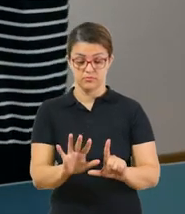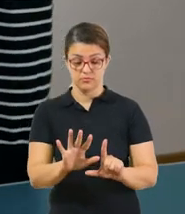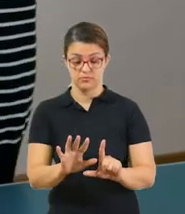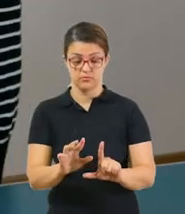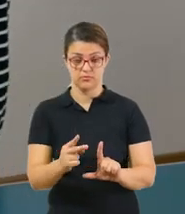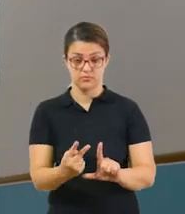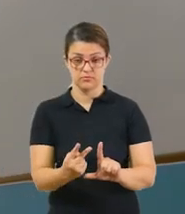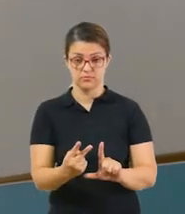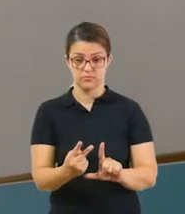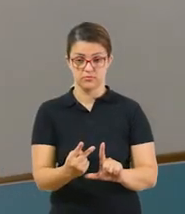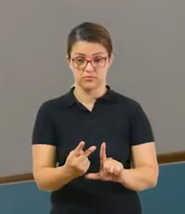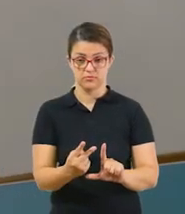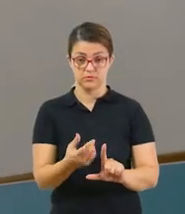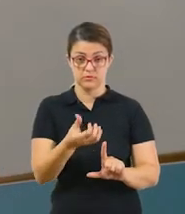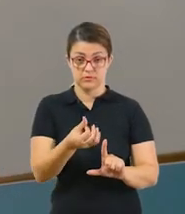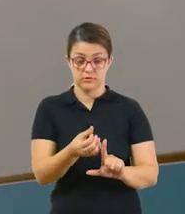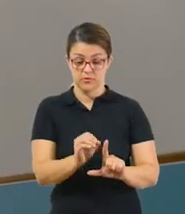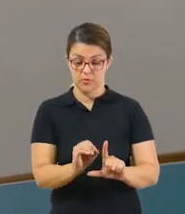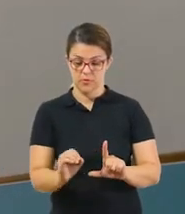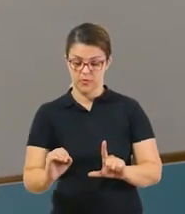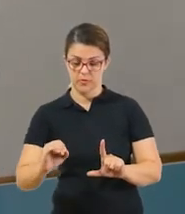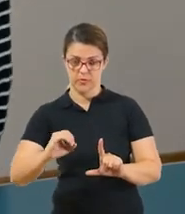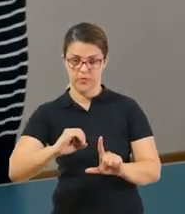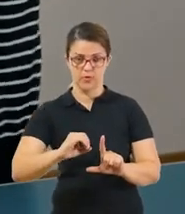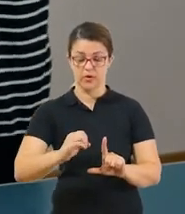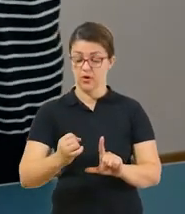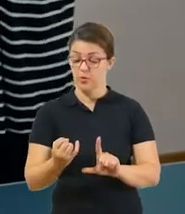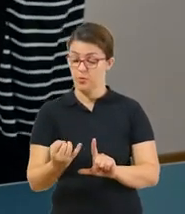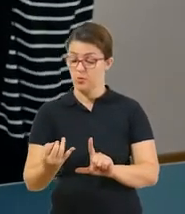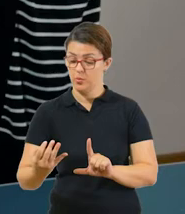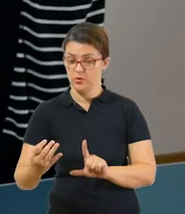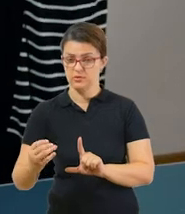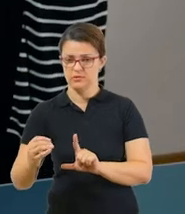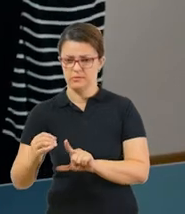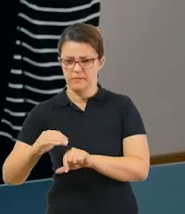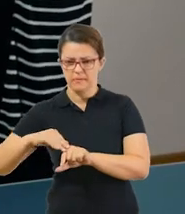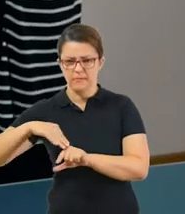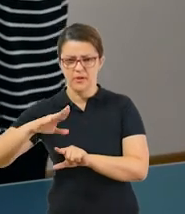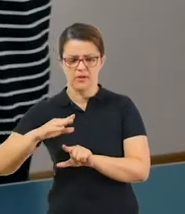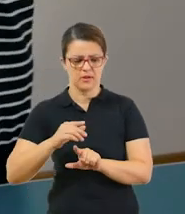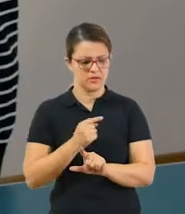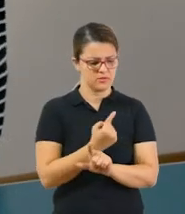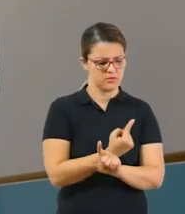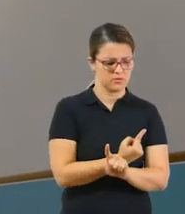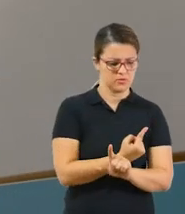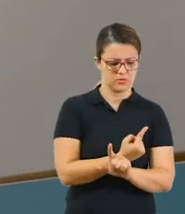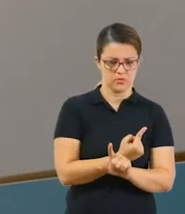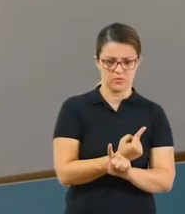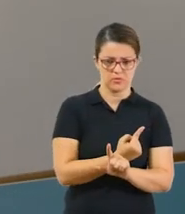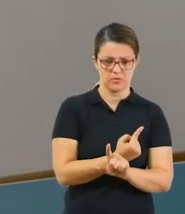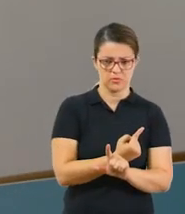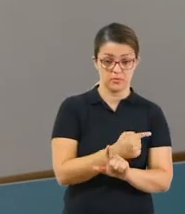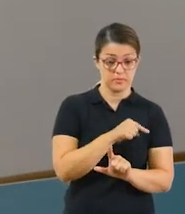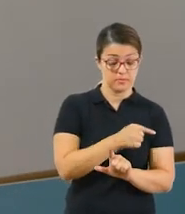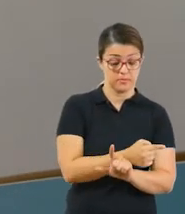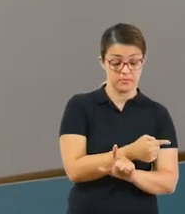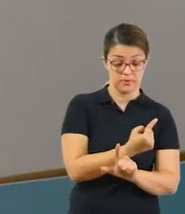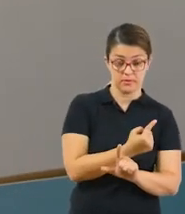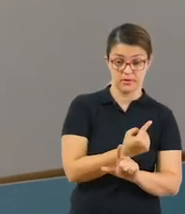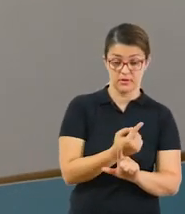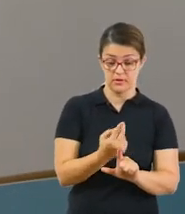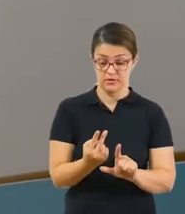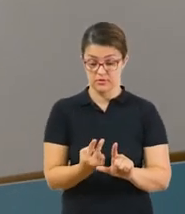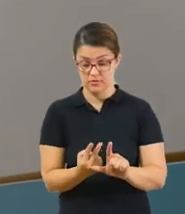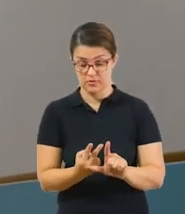Na segunda, nós temos seis carinhas. Quantas carinhas eu tenho a mais entre a primeira e a